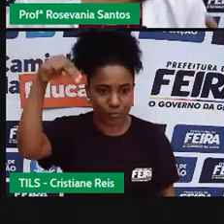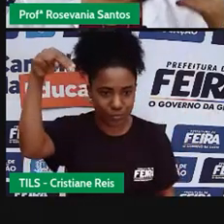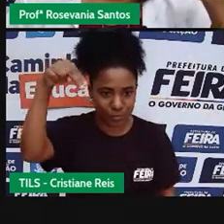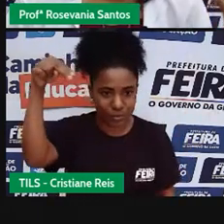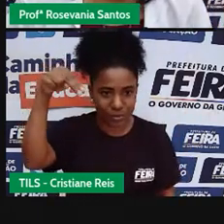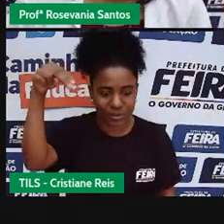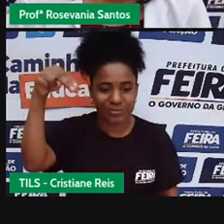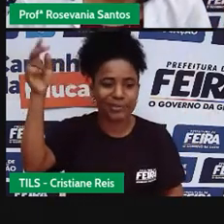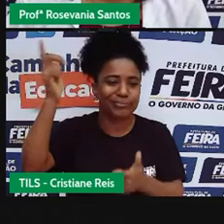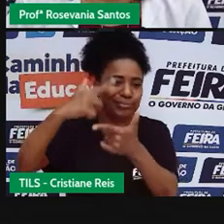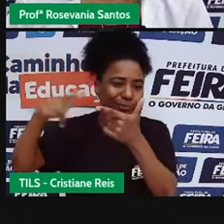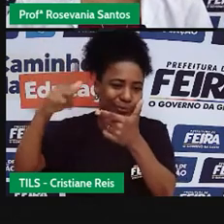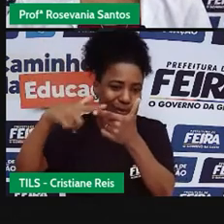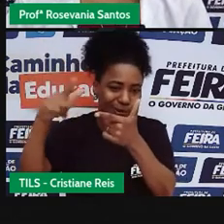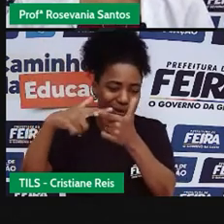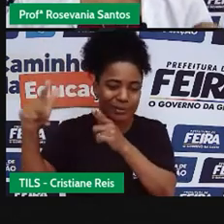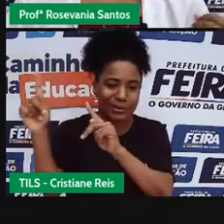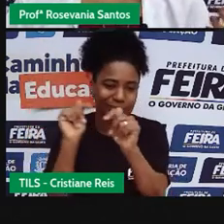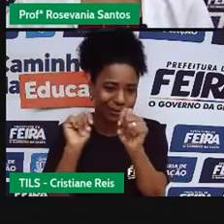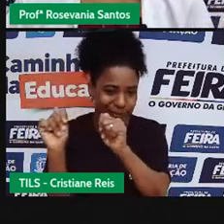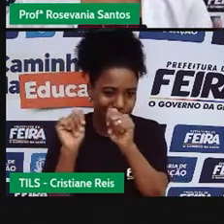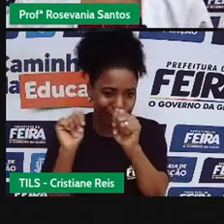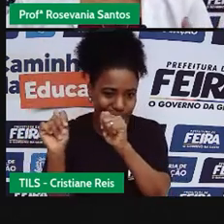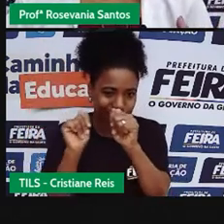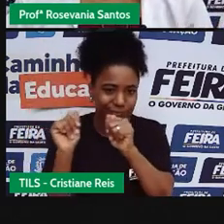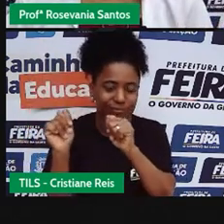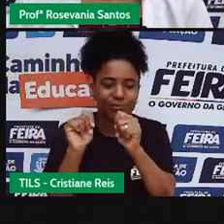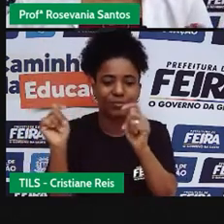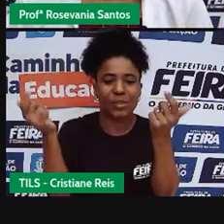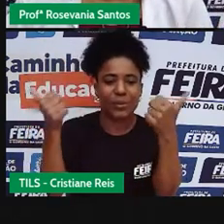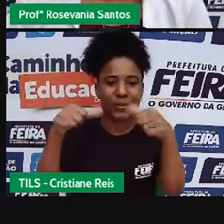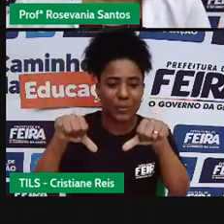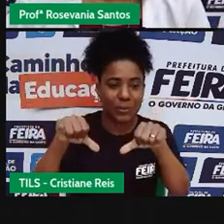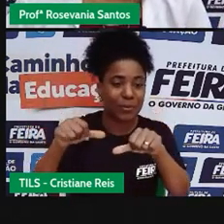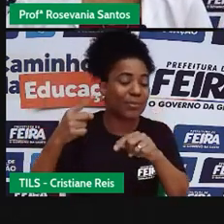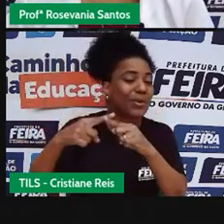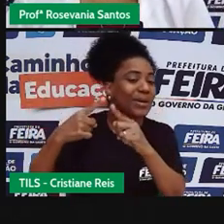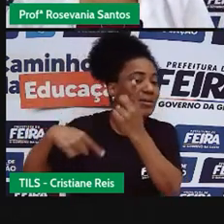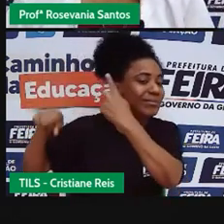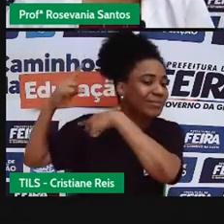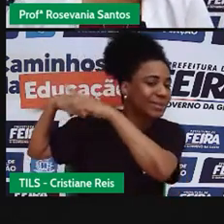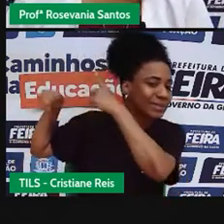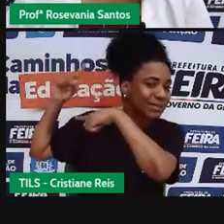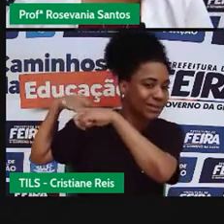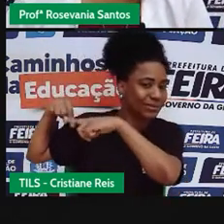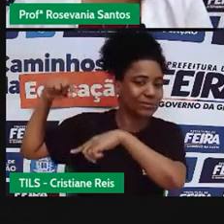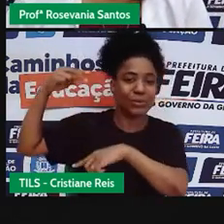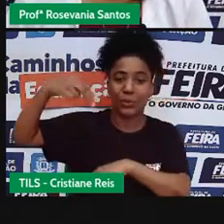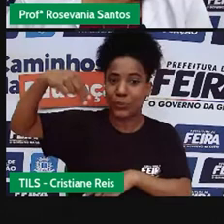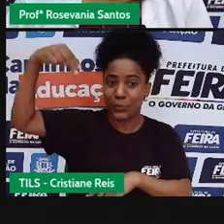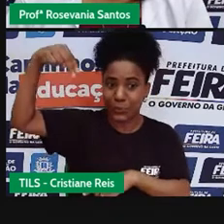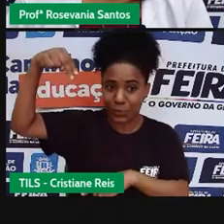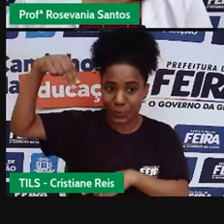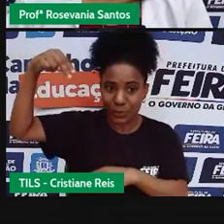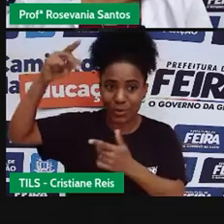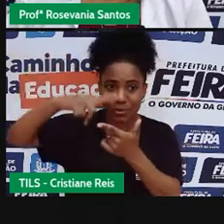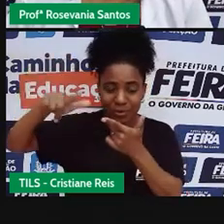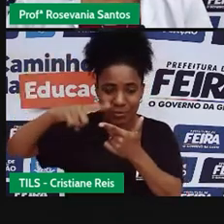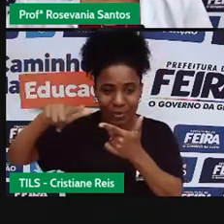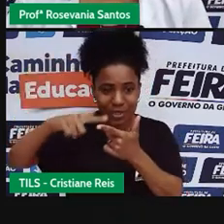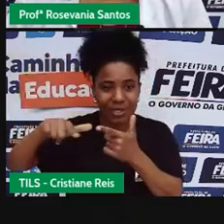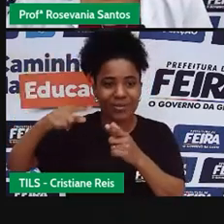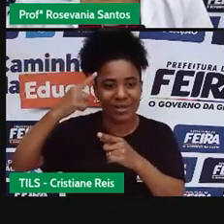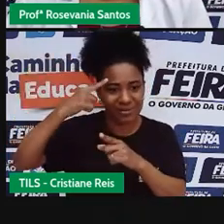virtude, né, de processos históricos que a gente passou aqui, né, durante muito tempo e com aquela agricultura